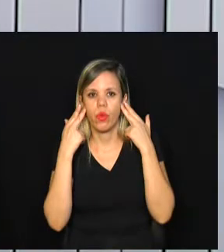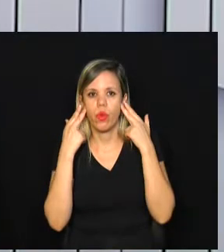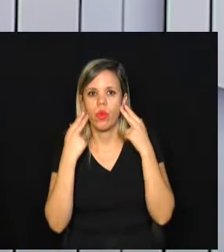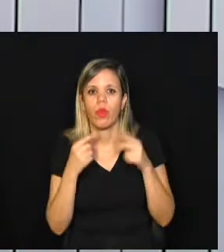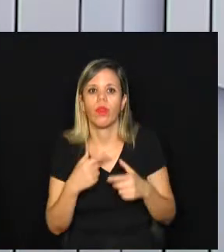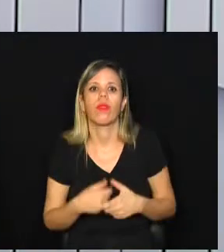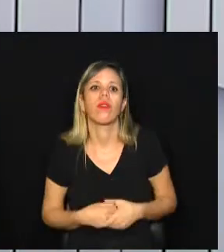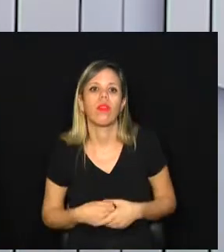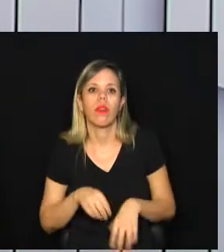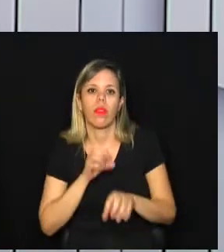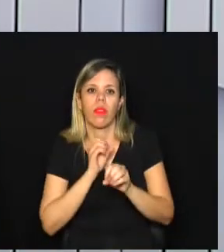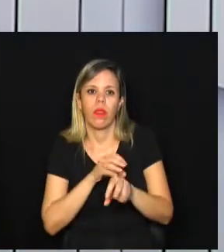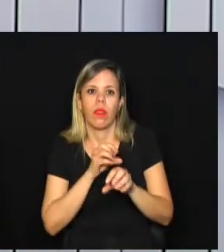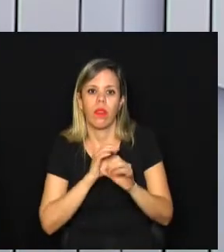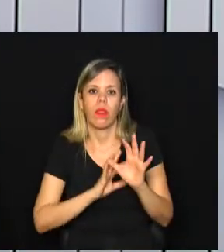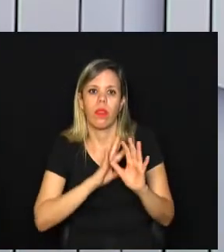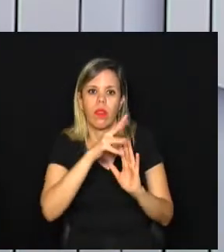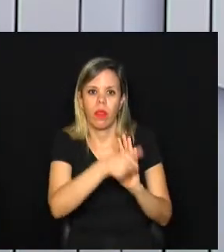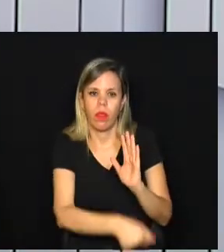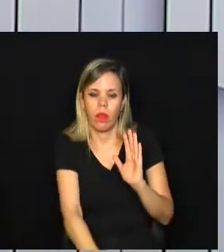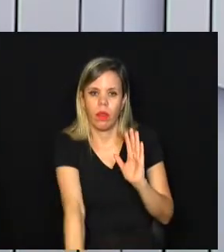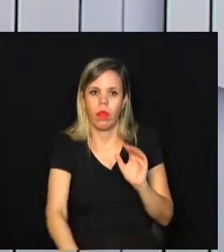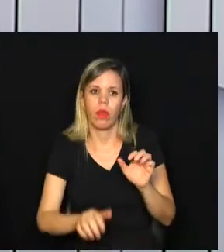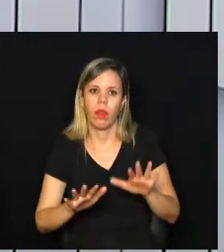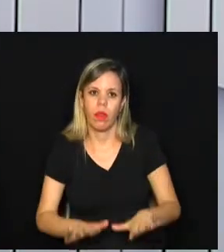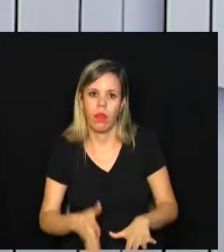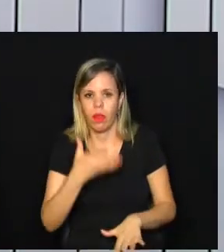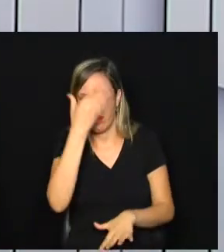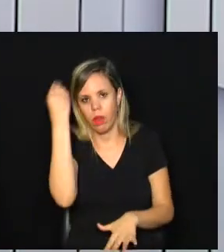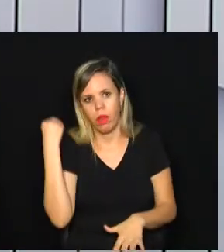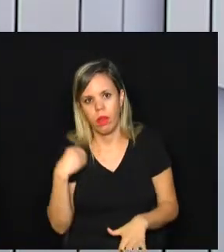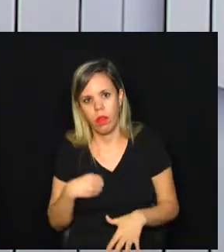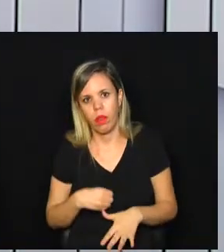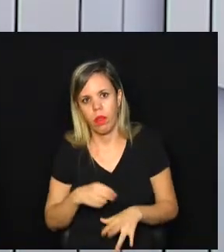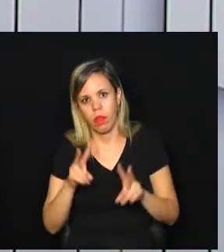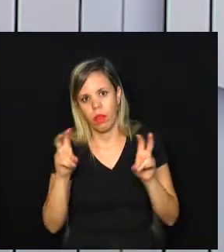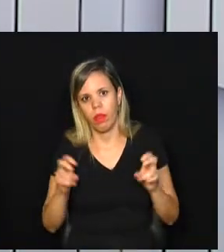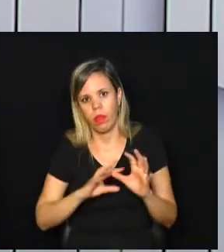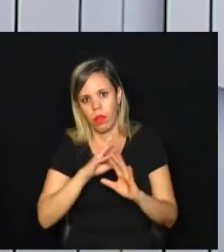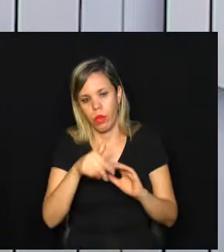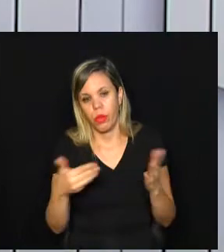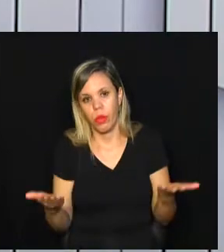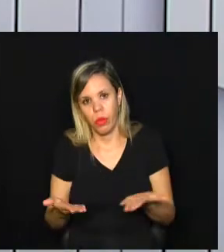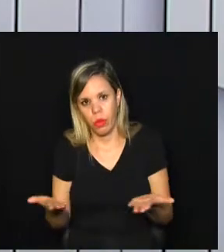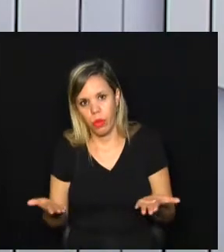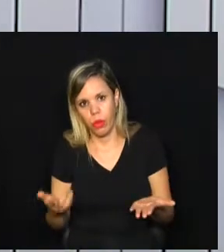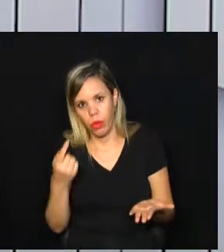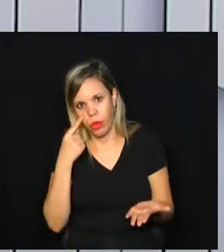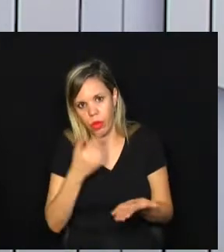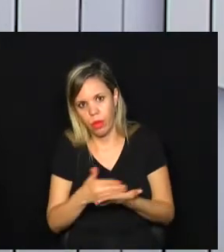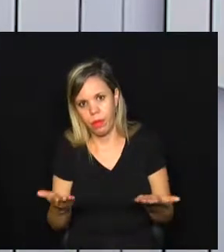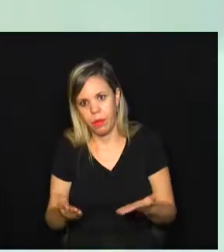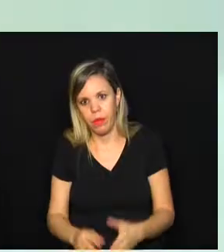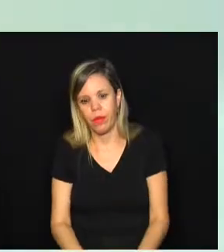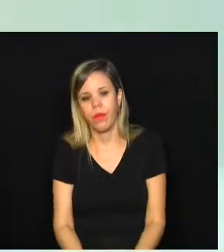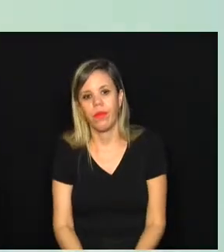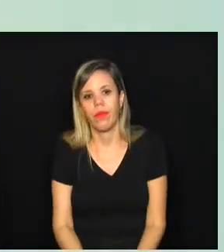isso, a educação ambiental vai ficando esquecida. Tema do Giro Ambiental de hoje, que começa agora.